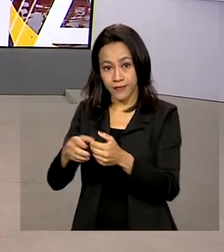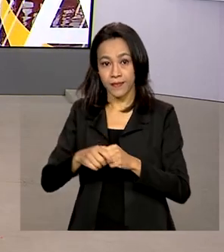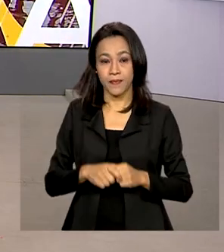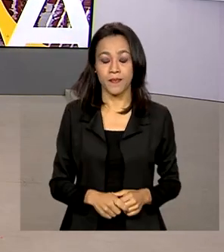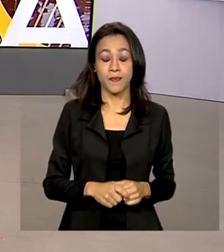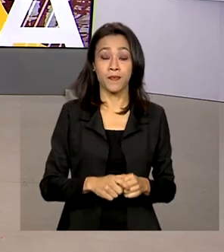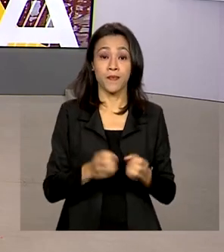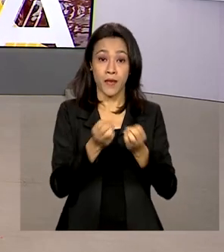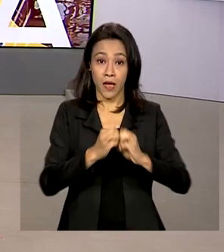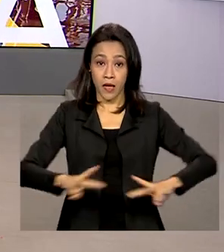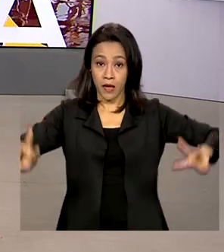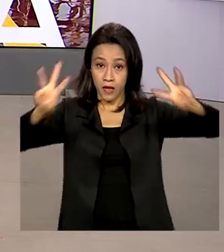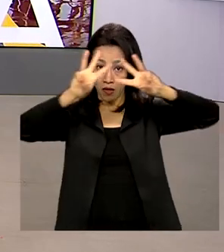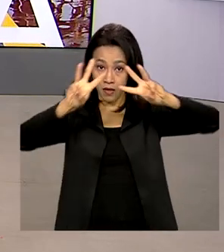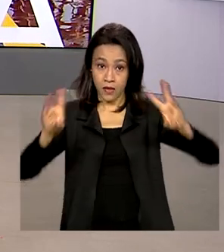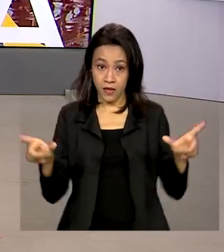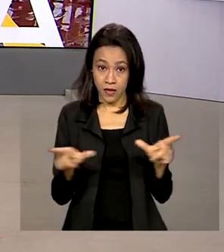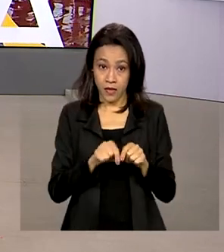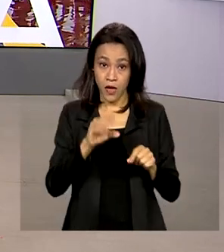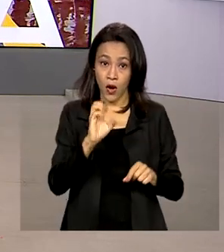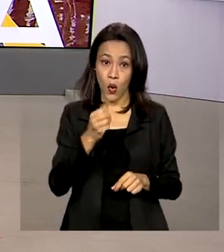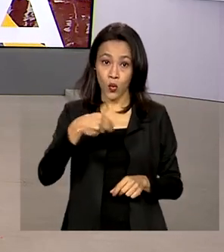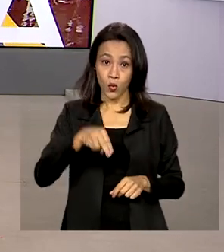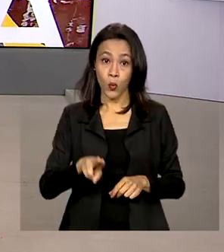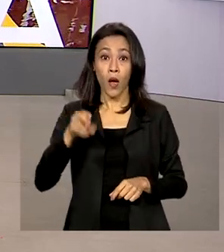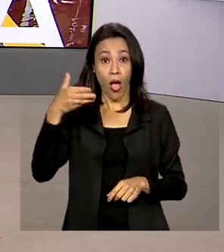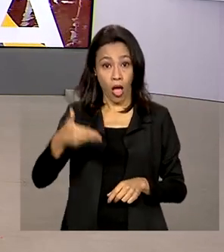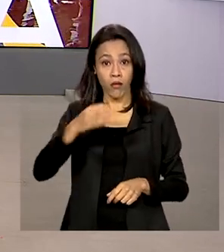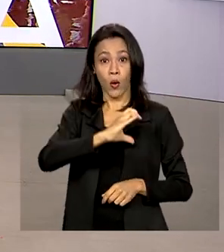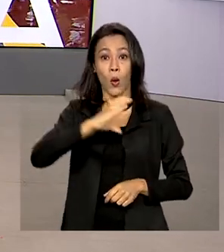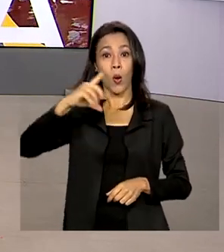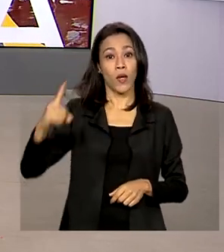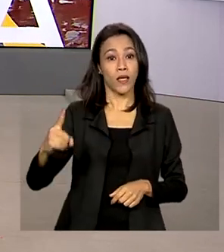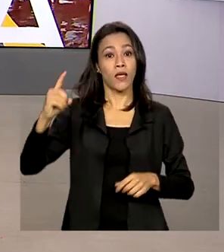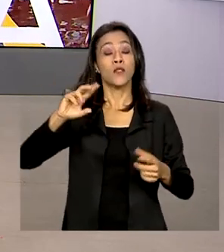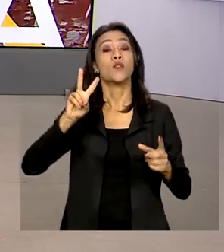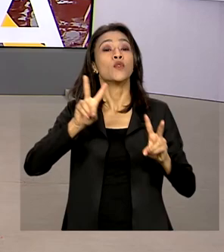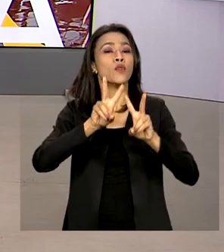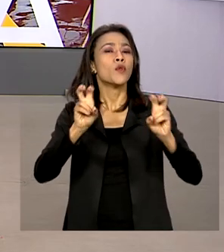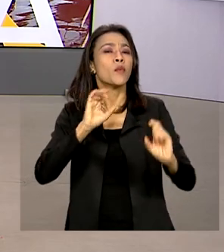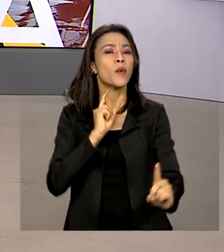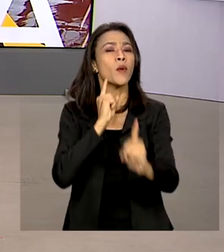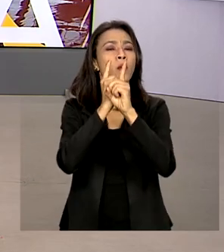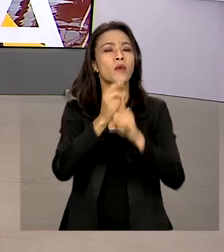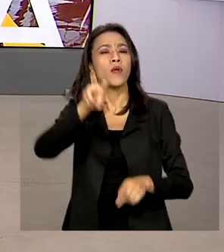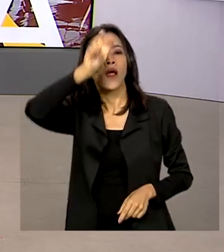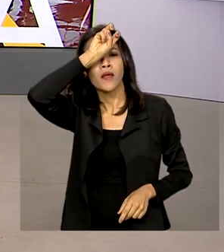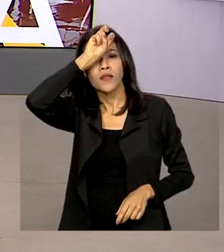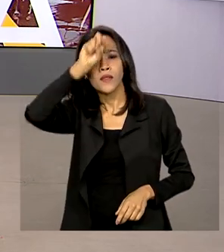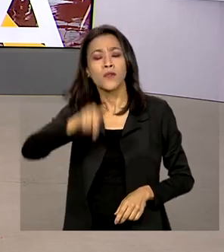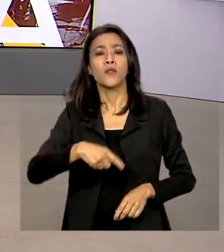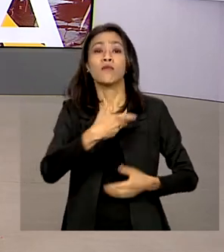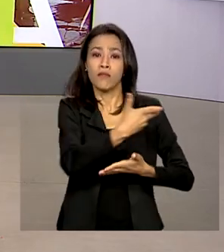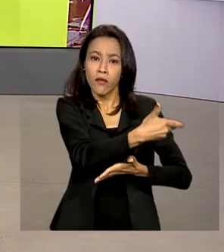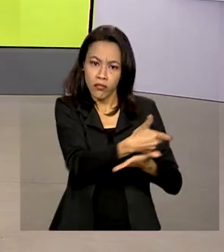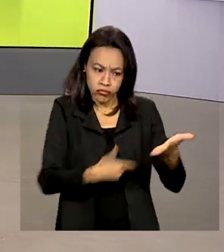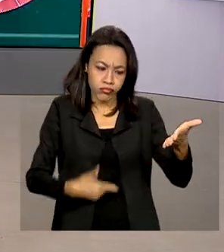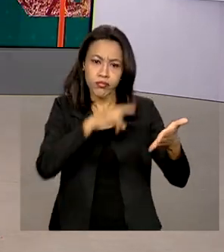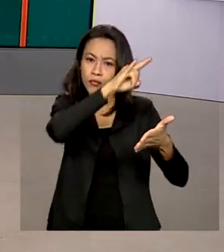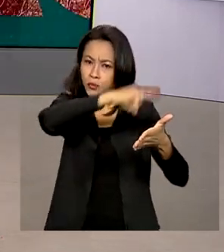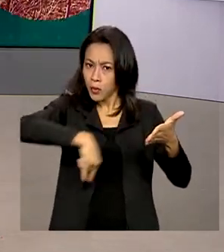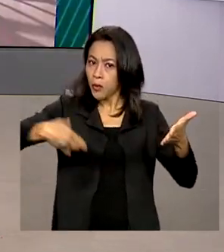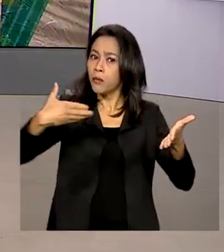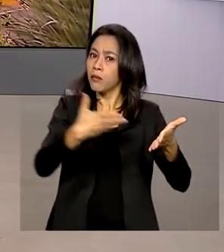A ONU, que coordena a Conferência do Clima lá no Egito, publicou um rascunho sobre o documento final da COP27. A